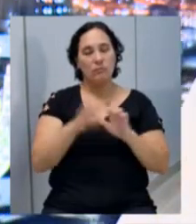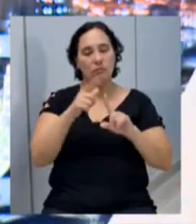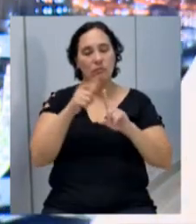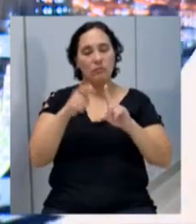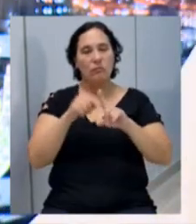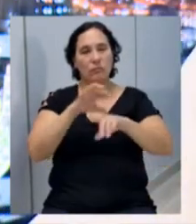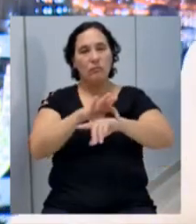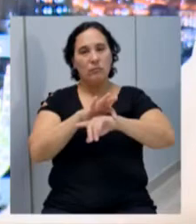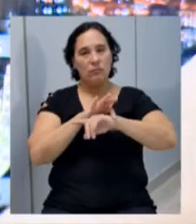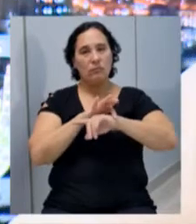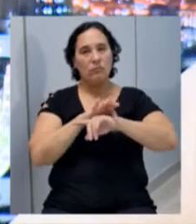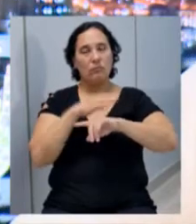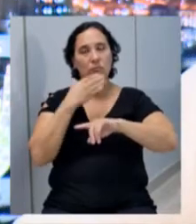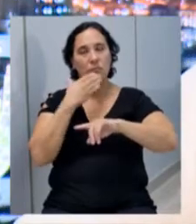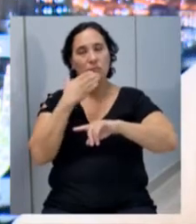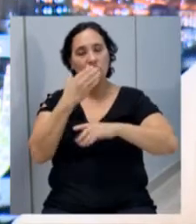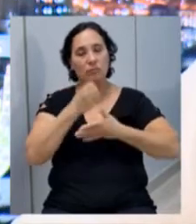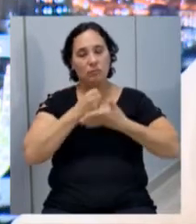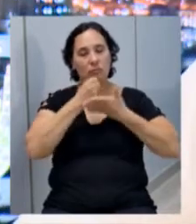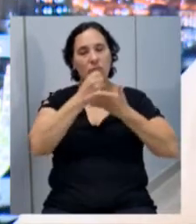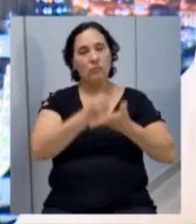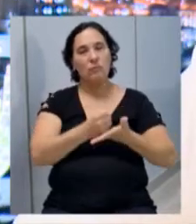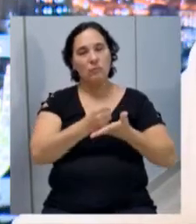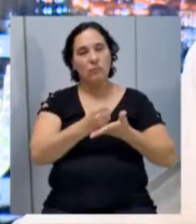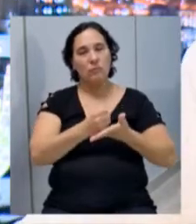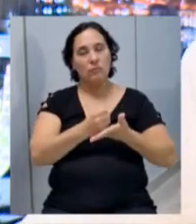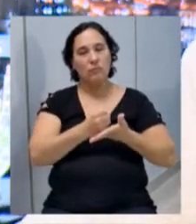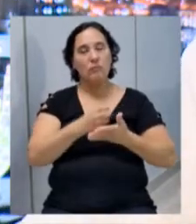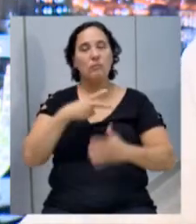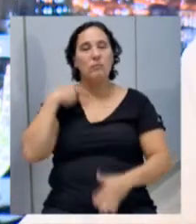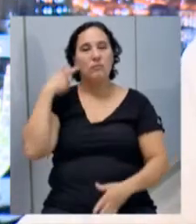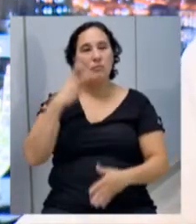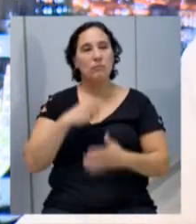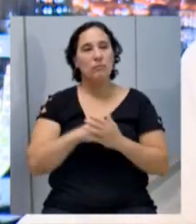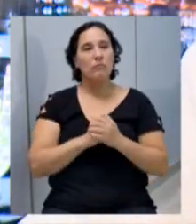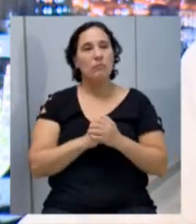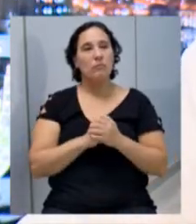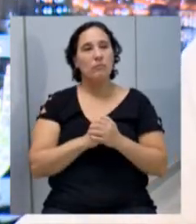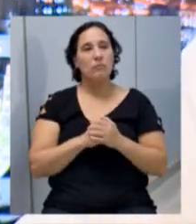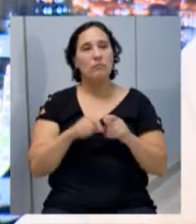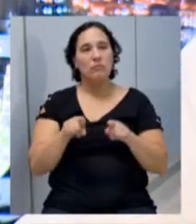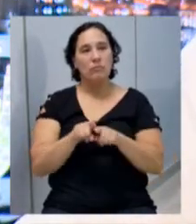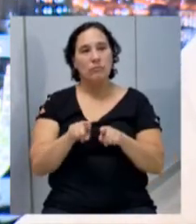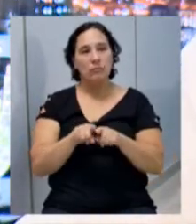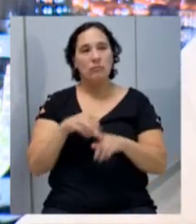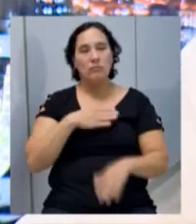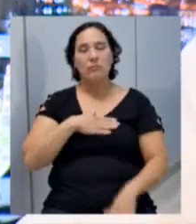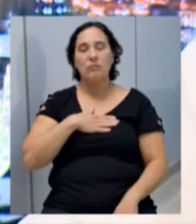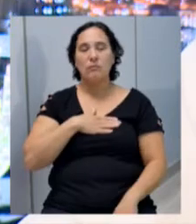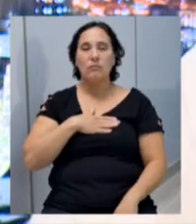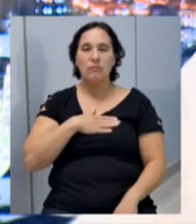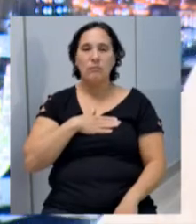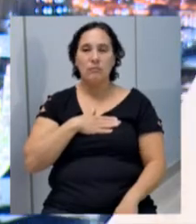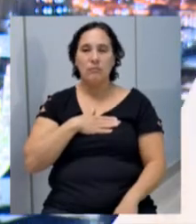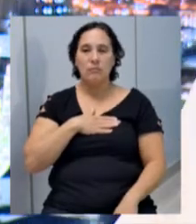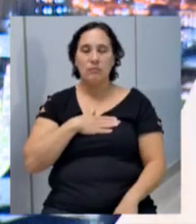segura, peço aí o apoio de todos os vereadores. Também gostaria de